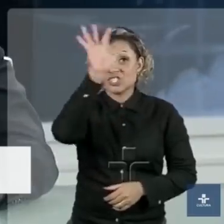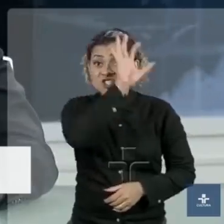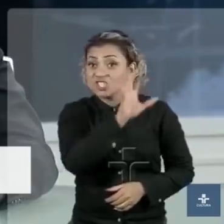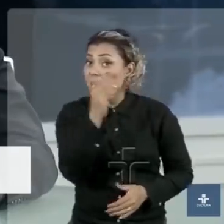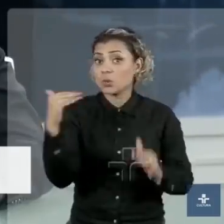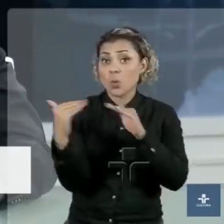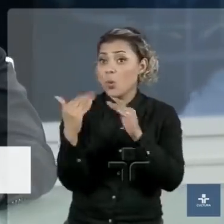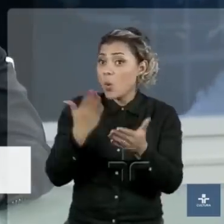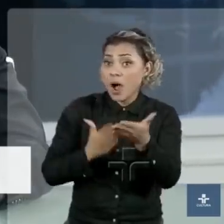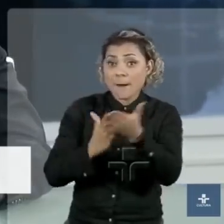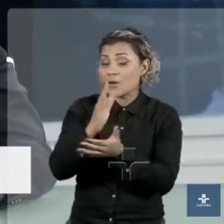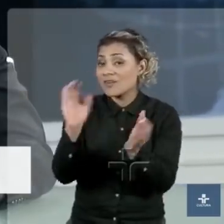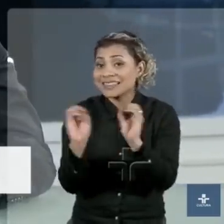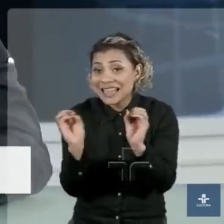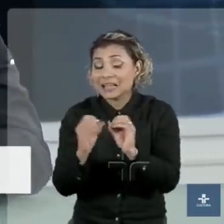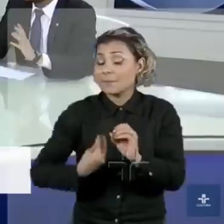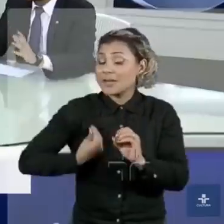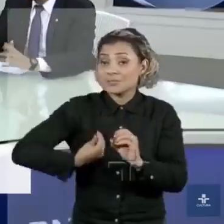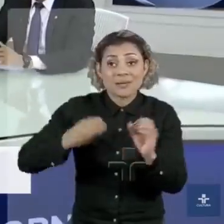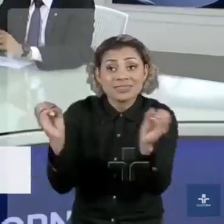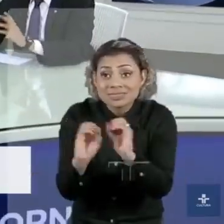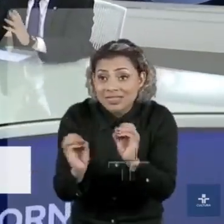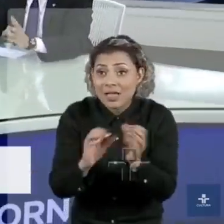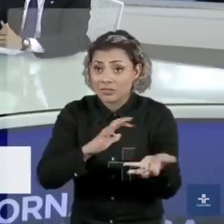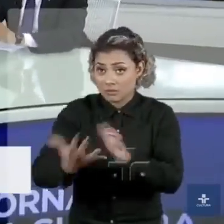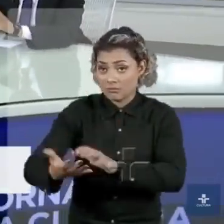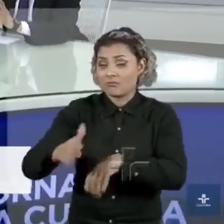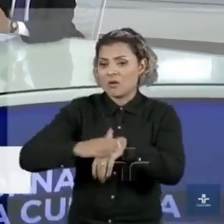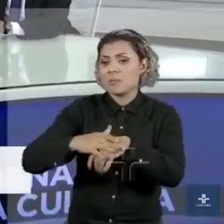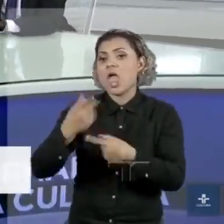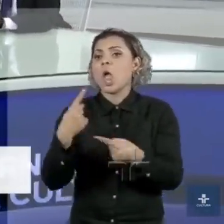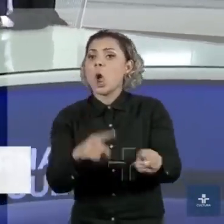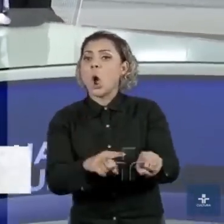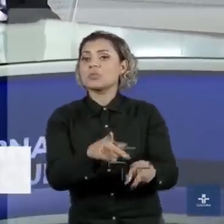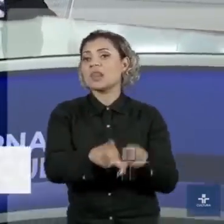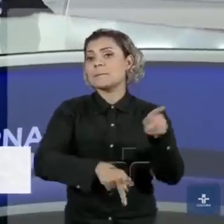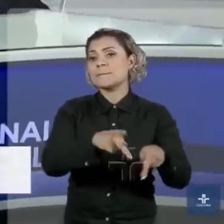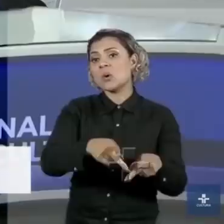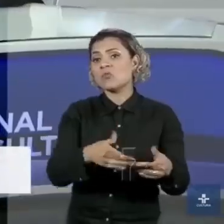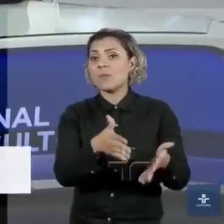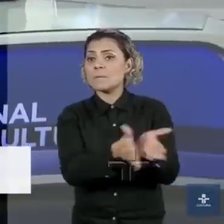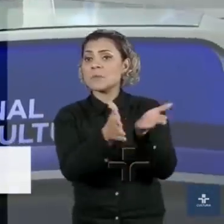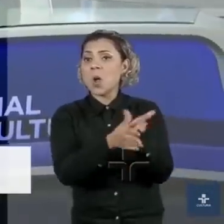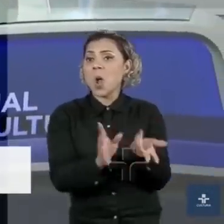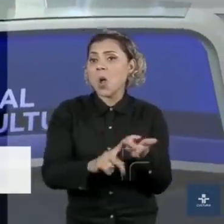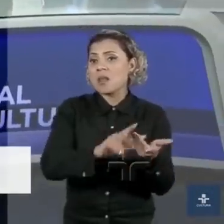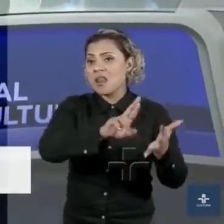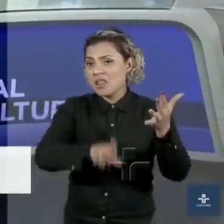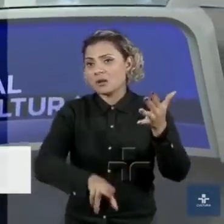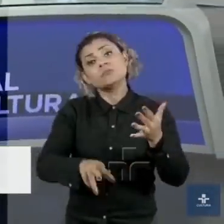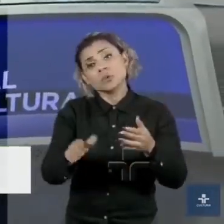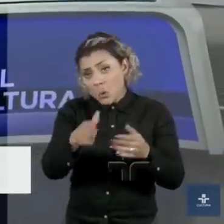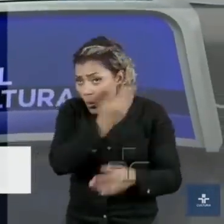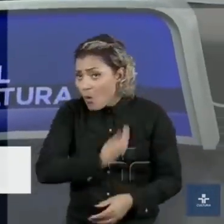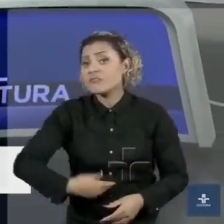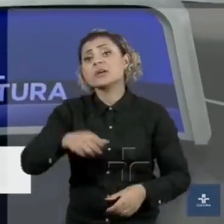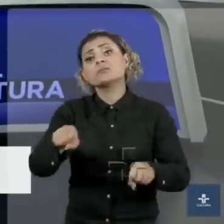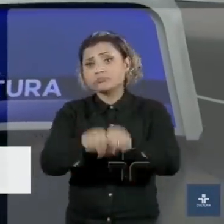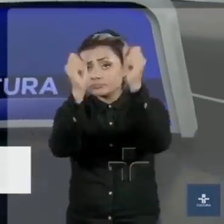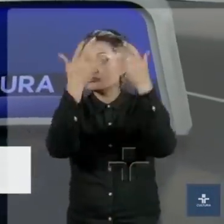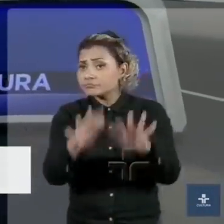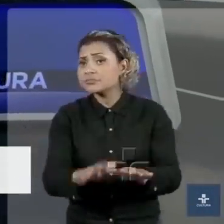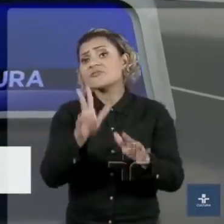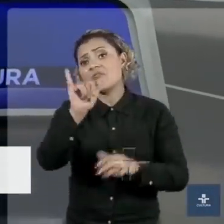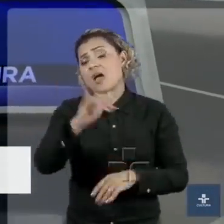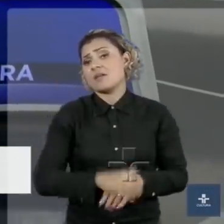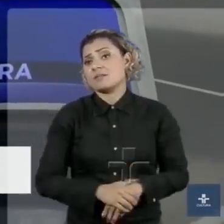fizerem parte dessa reforma previdenciária, que se diz aí ante os pobres, catastrófica, etc., o estado vai quebrar, como já está quebrado. E nisso